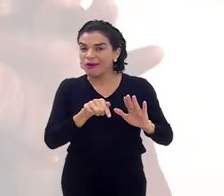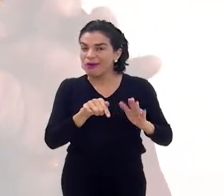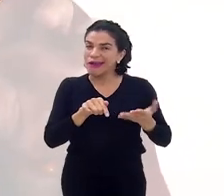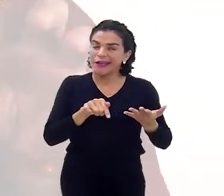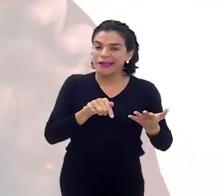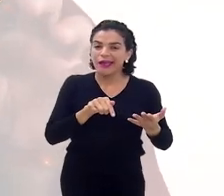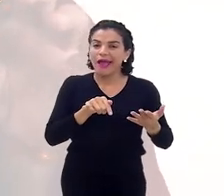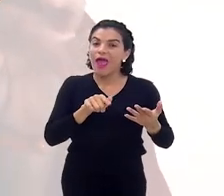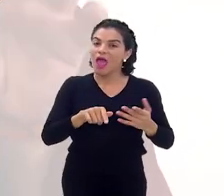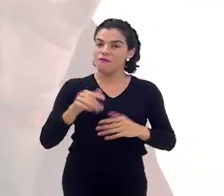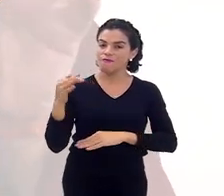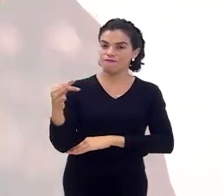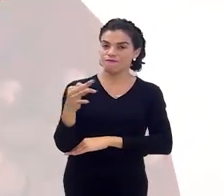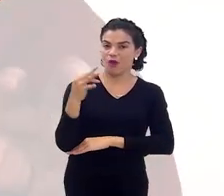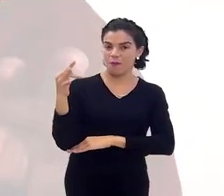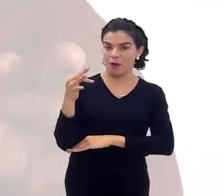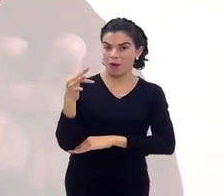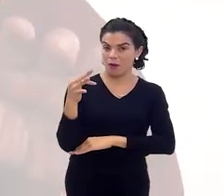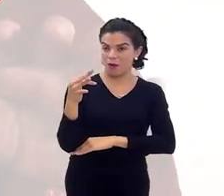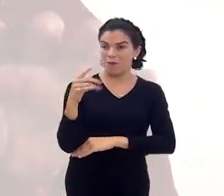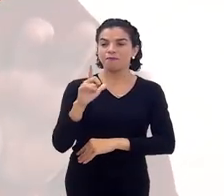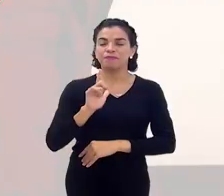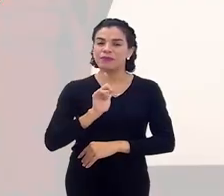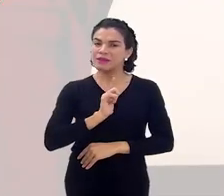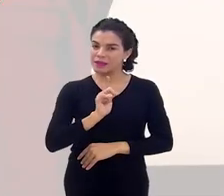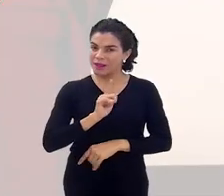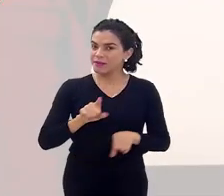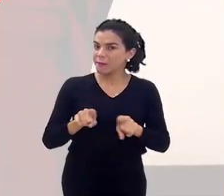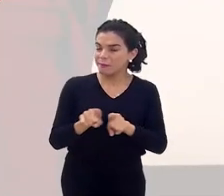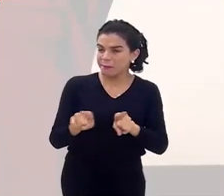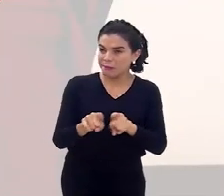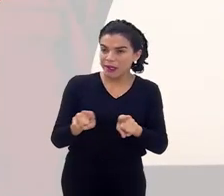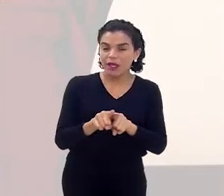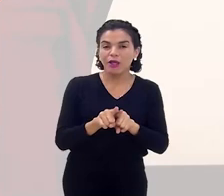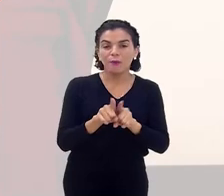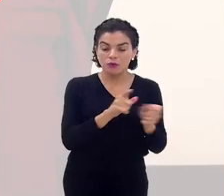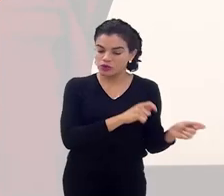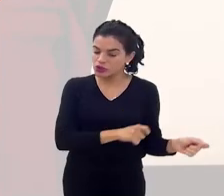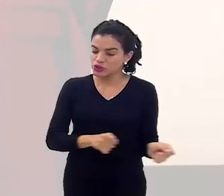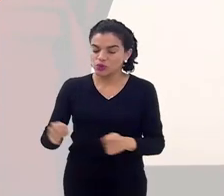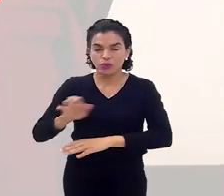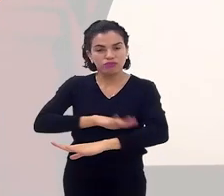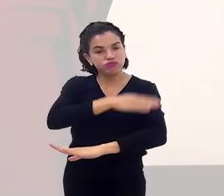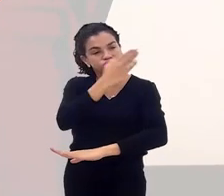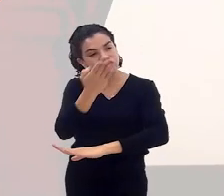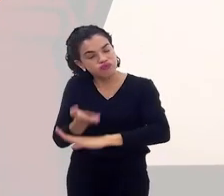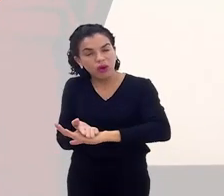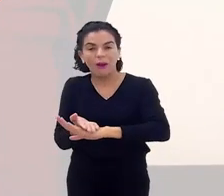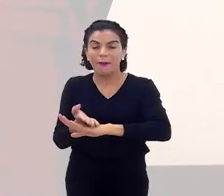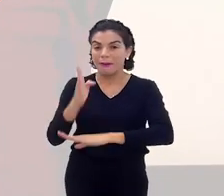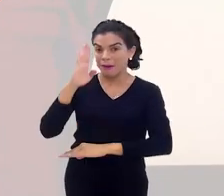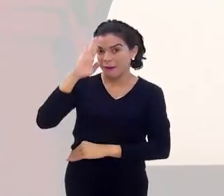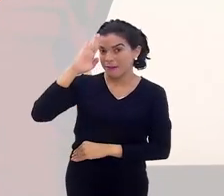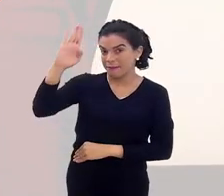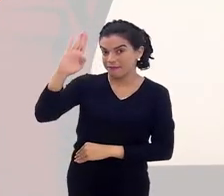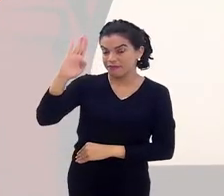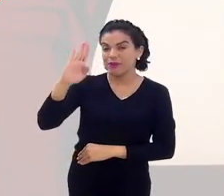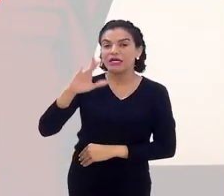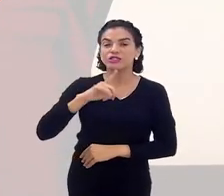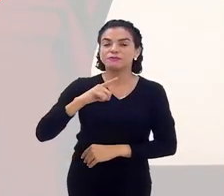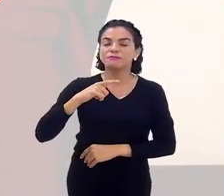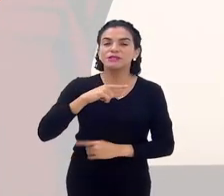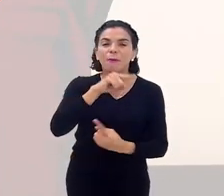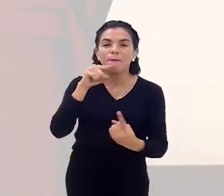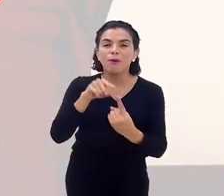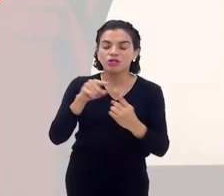as formais. Agora, é para a gente carregar para o dia todo, né? Principalmente quando a